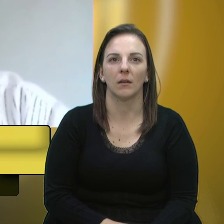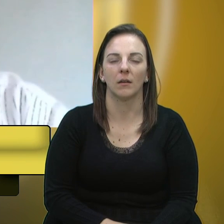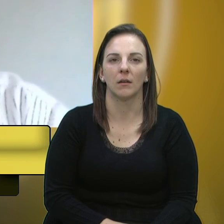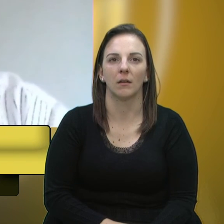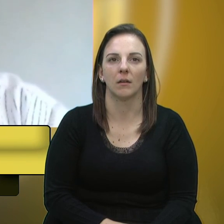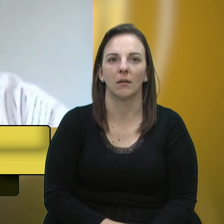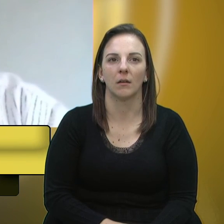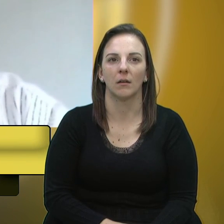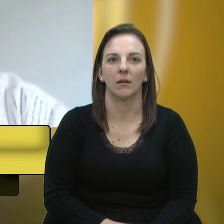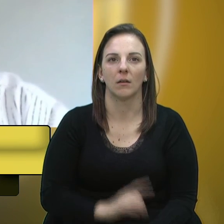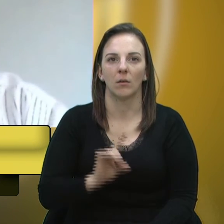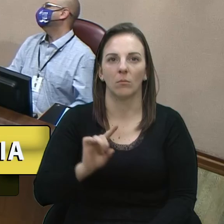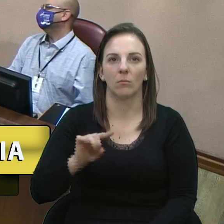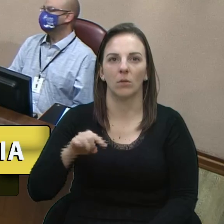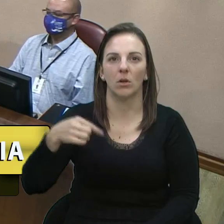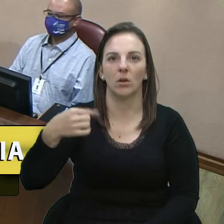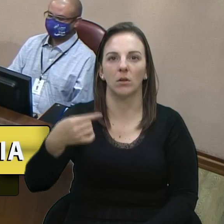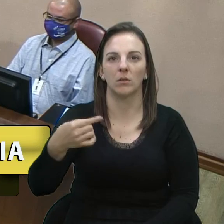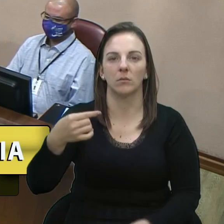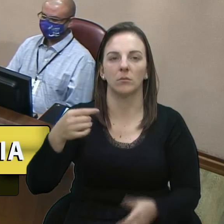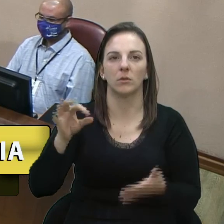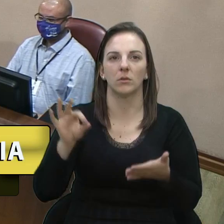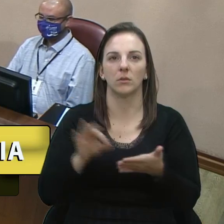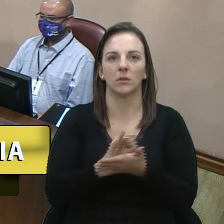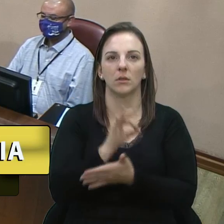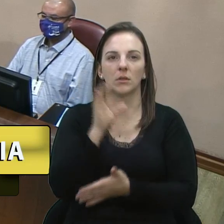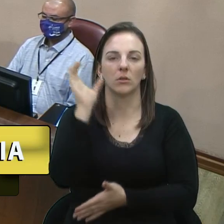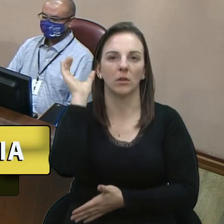Próximo inscrito, o vereador Cadore com a palavra.